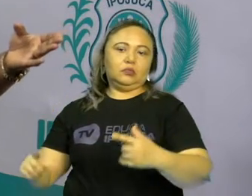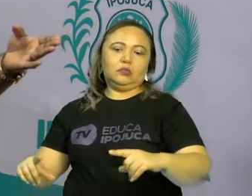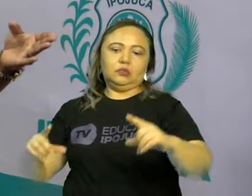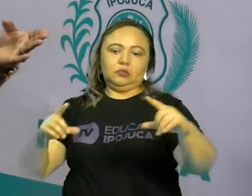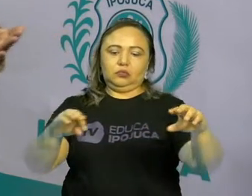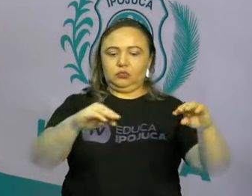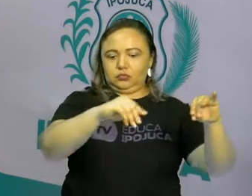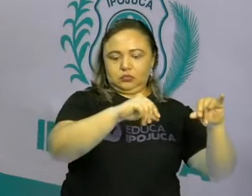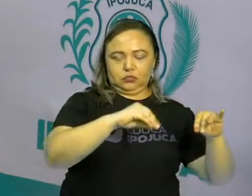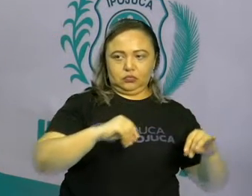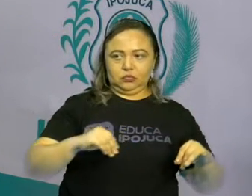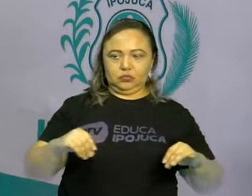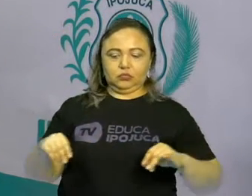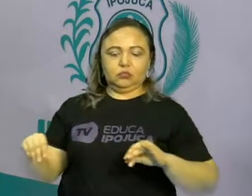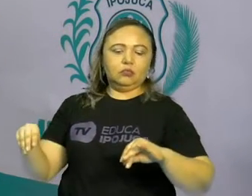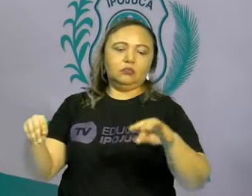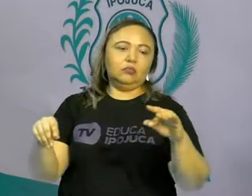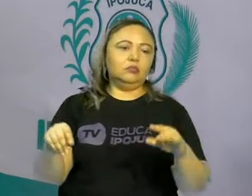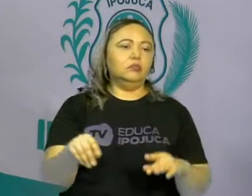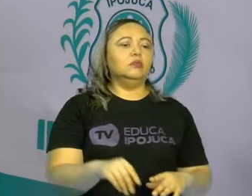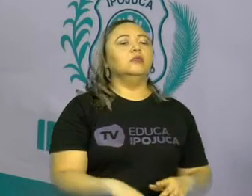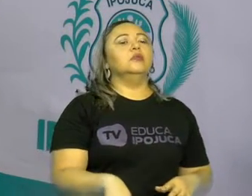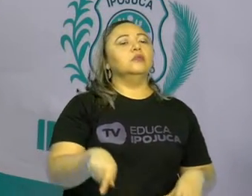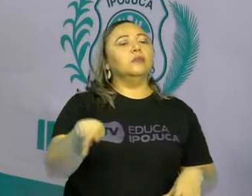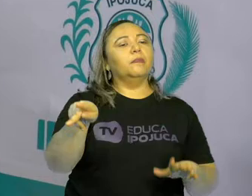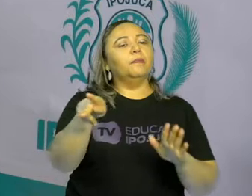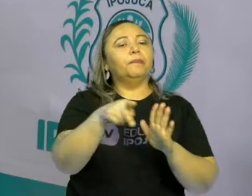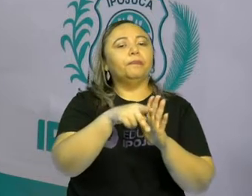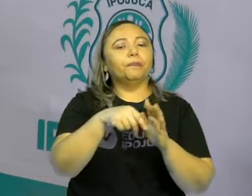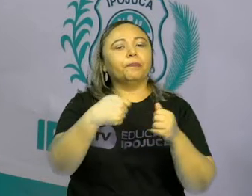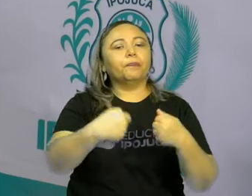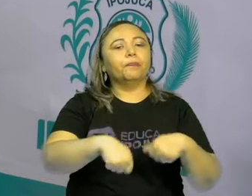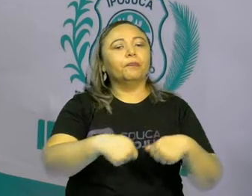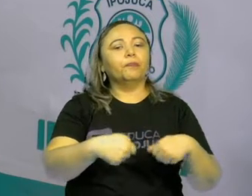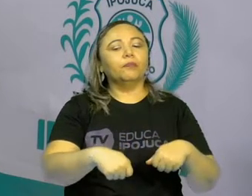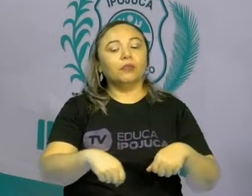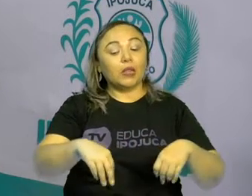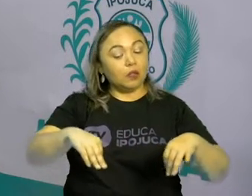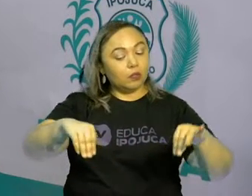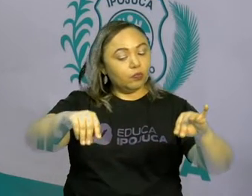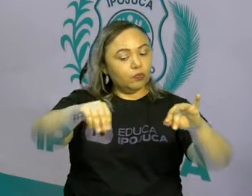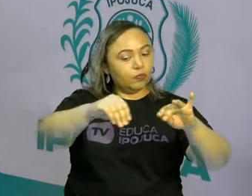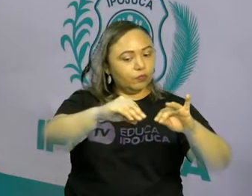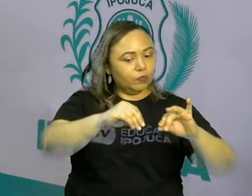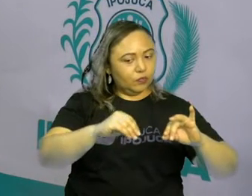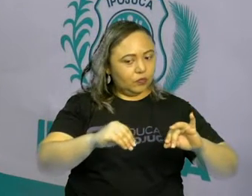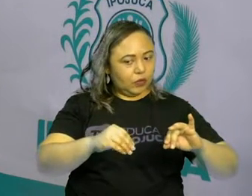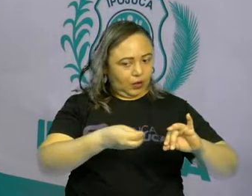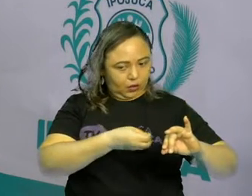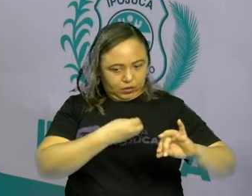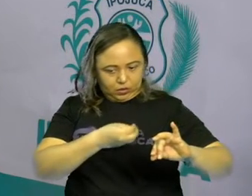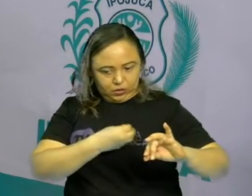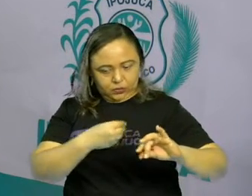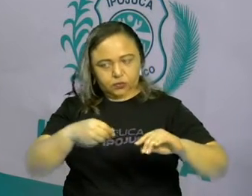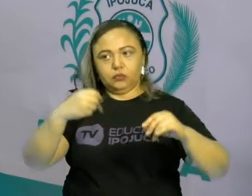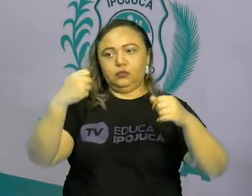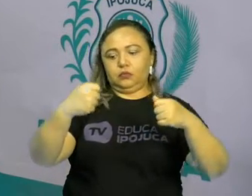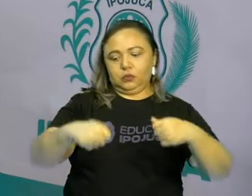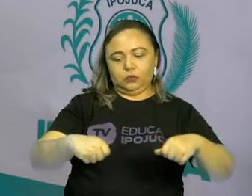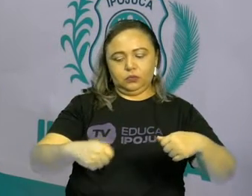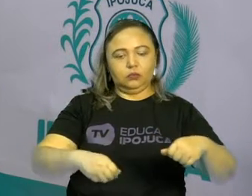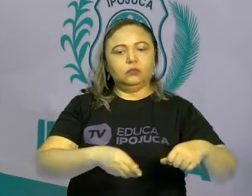terrestres. Ou seja, eles precisam da terra, ou seja, os seres vivos que